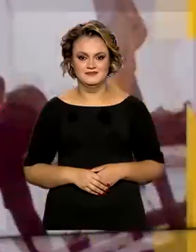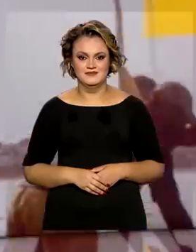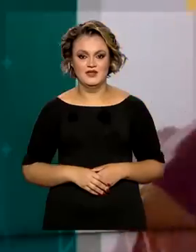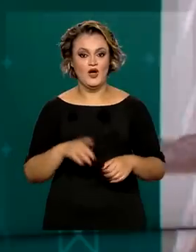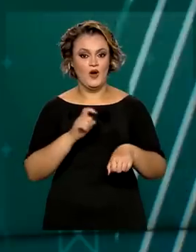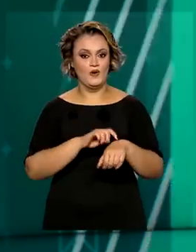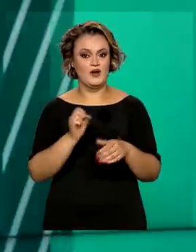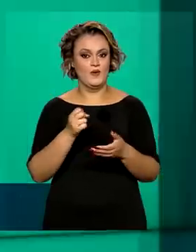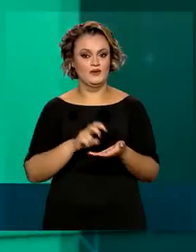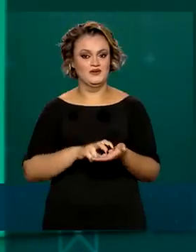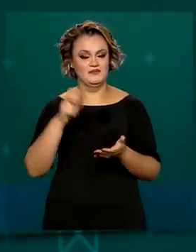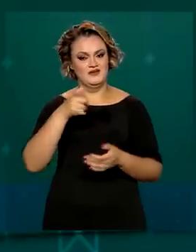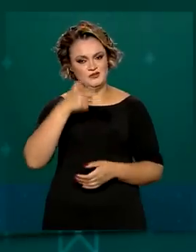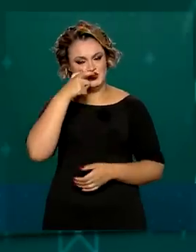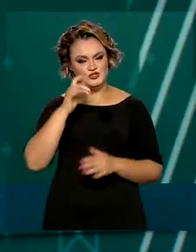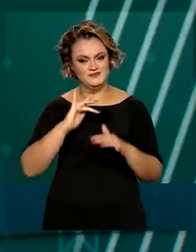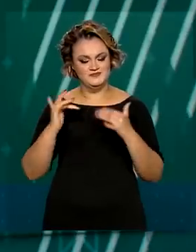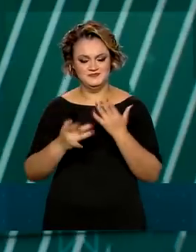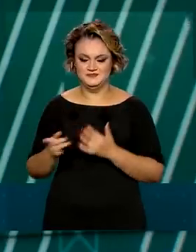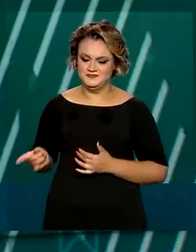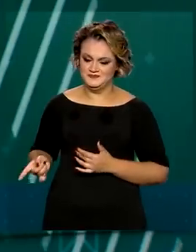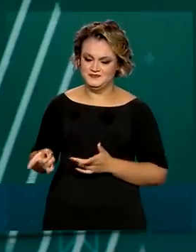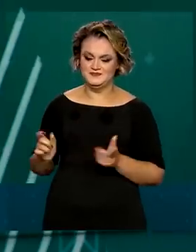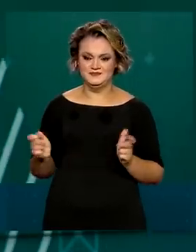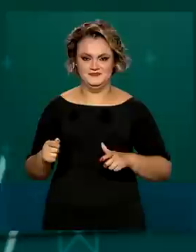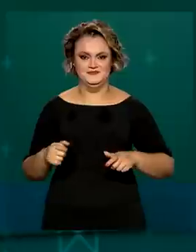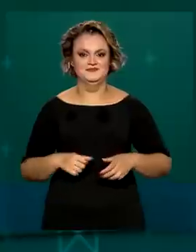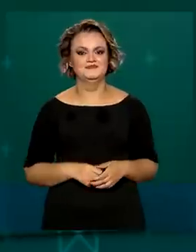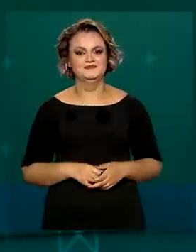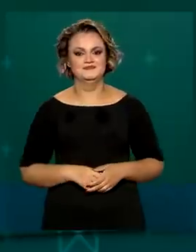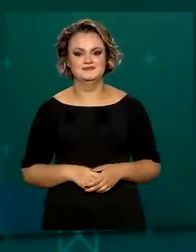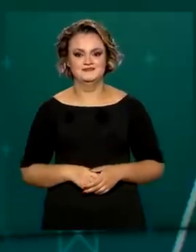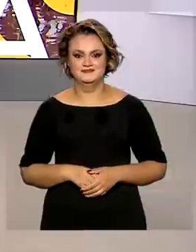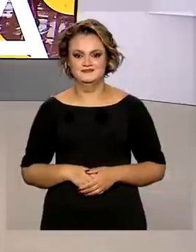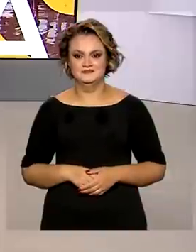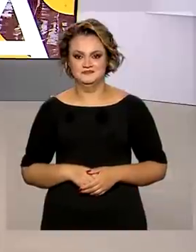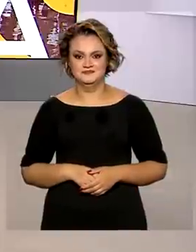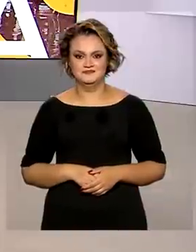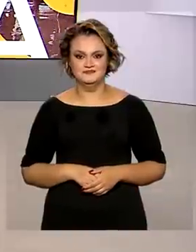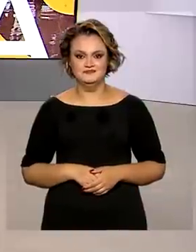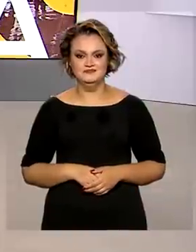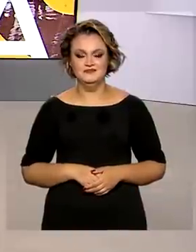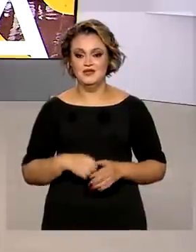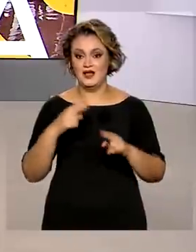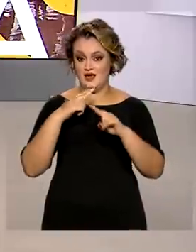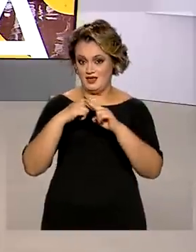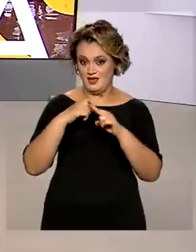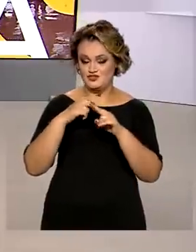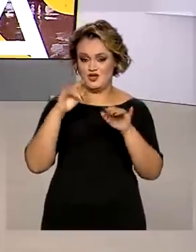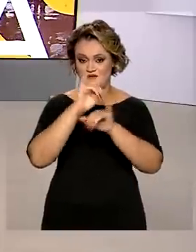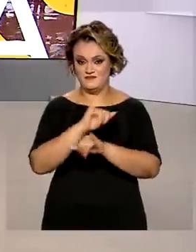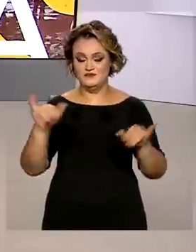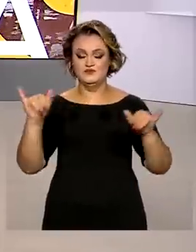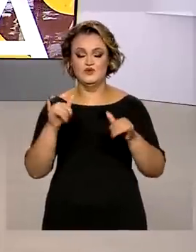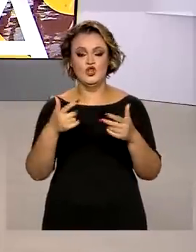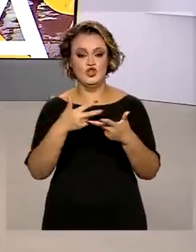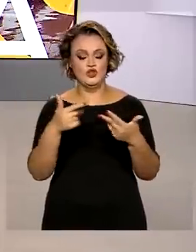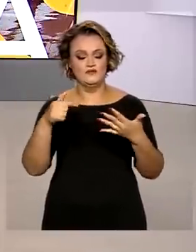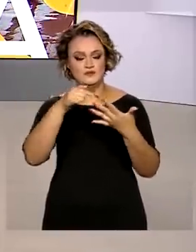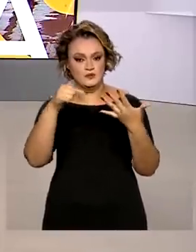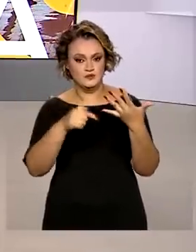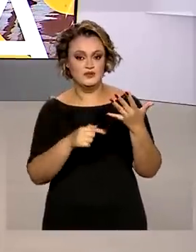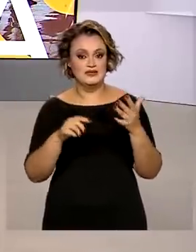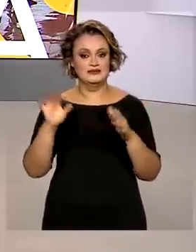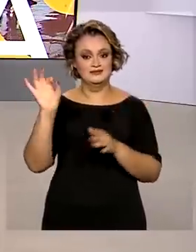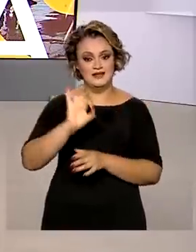Oito horas da manhã, estamos ao vivo também pelas redes sociais. A Caixa Econômica anunciou novas condições